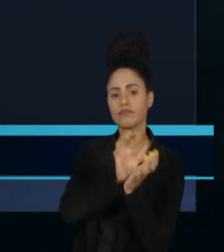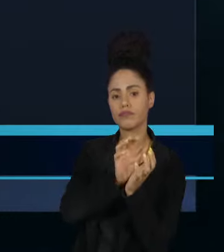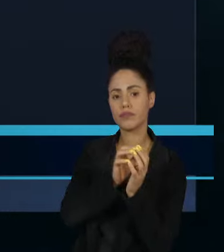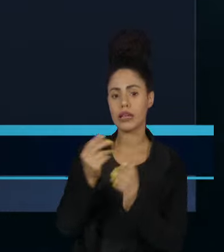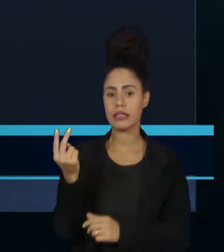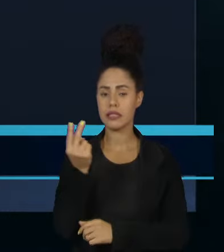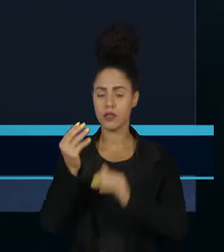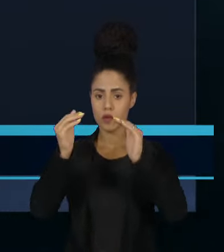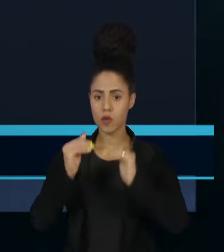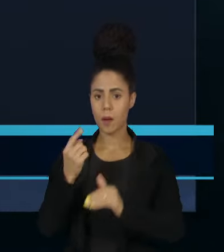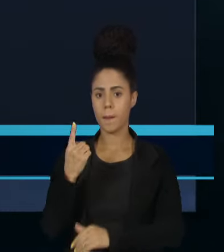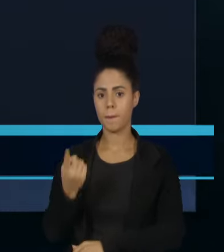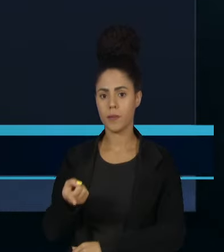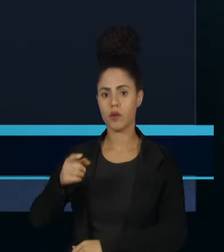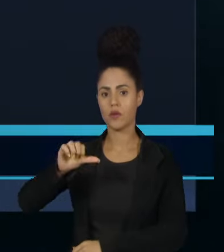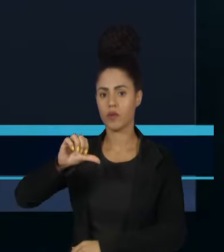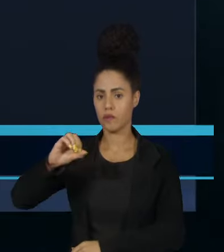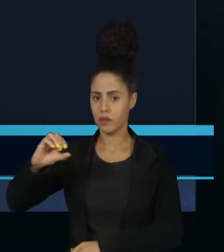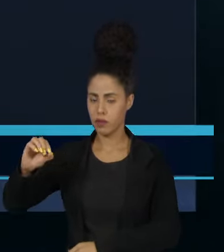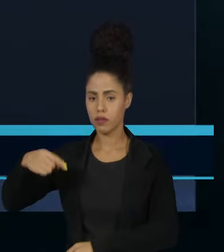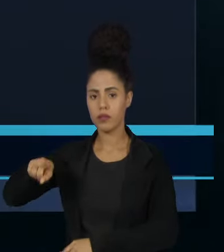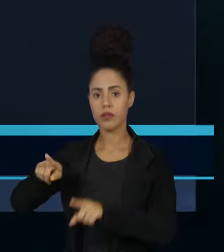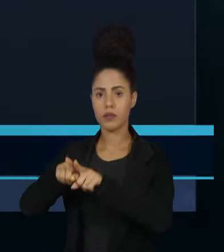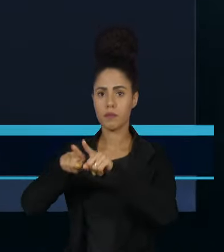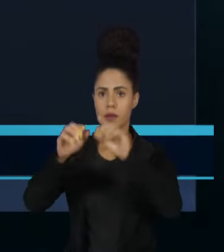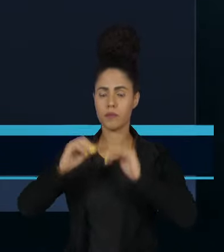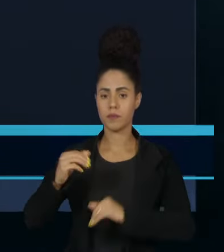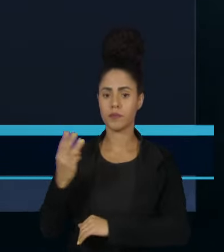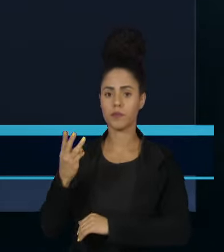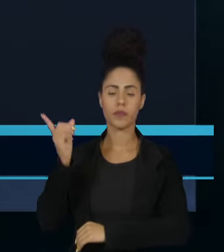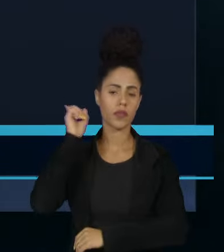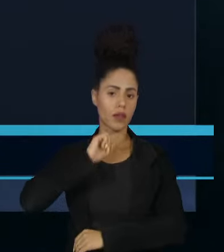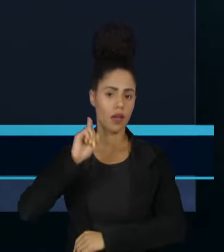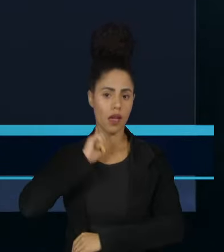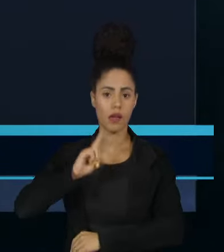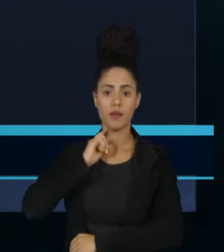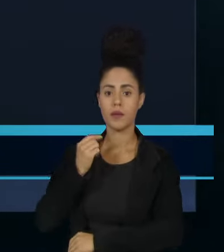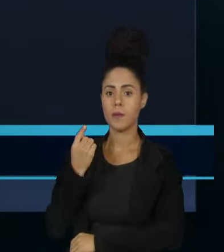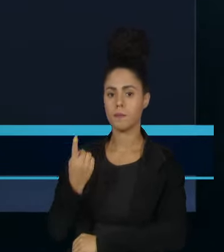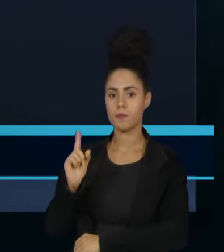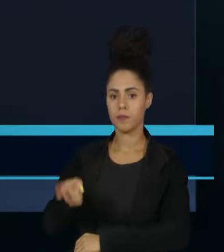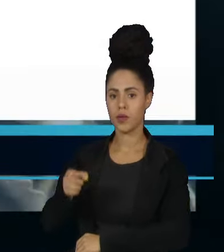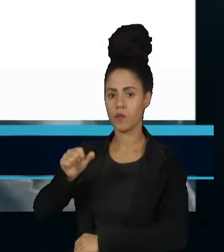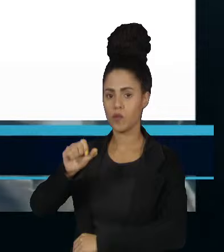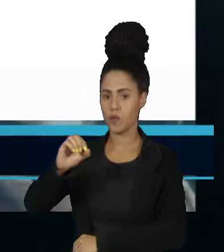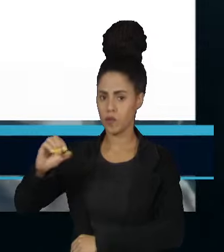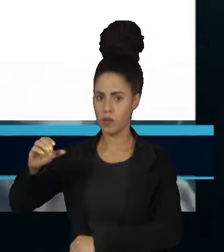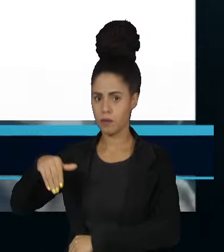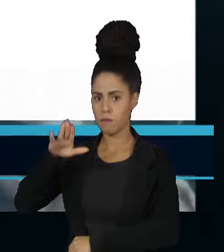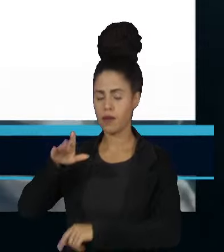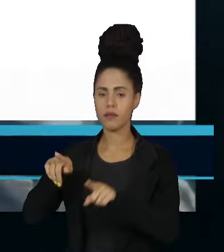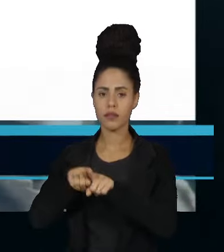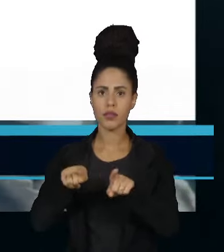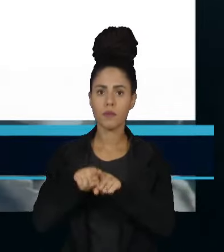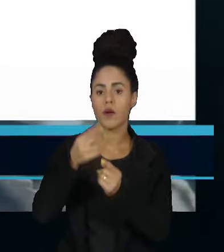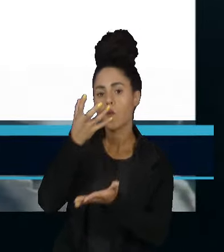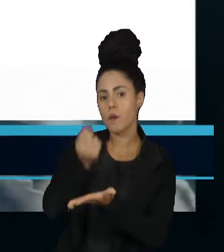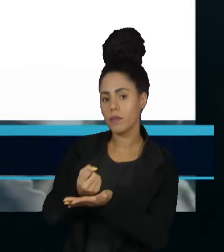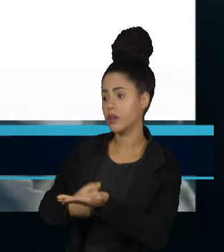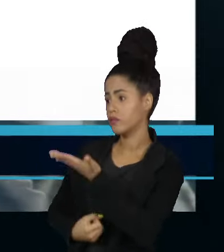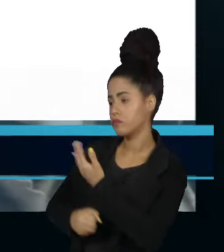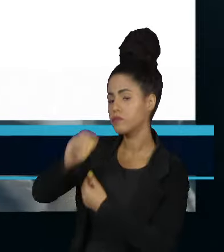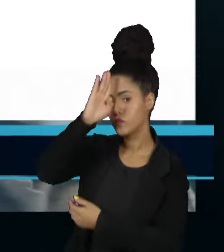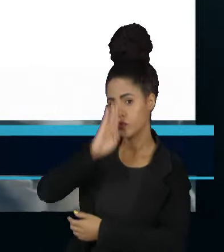lugar com mais de 1.900 queixas. Em terceiro está Minas Gerais, com mais de 1.800. O Pardal pode ser baixado de